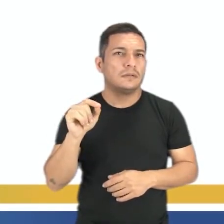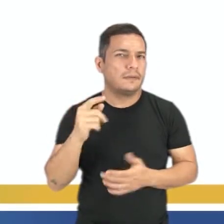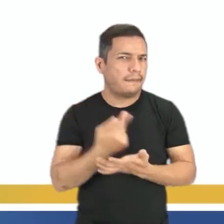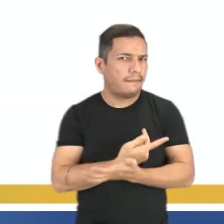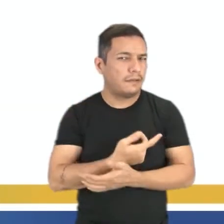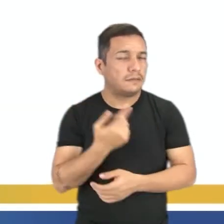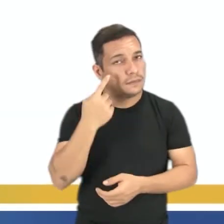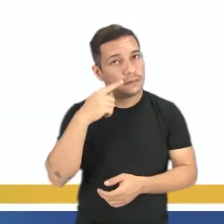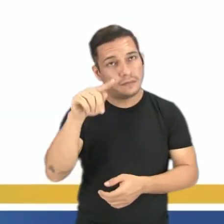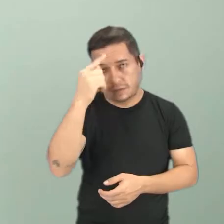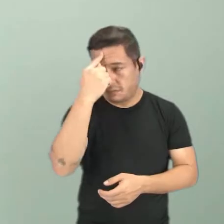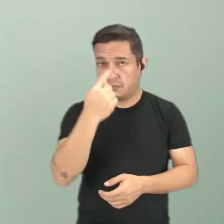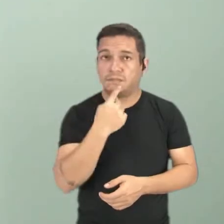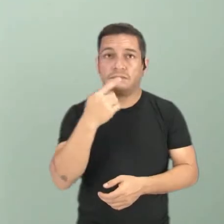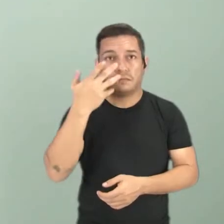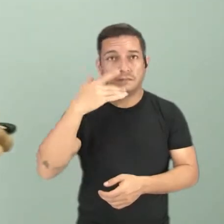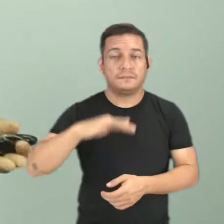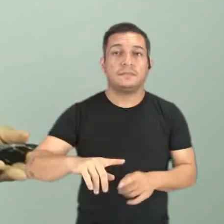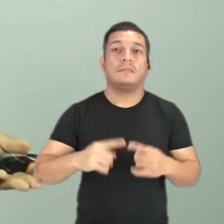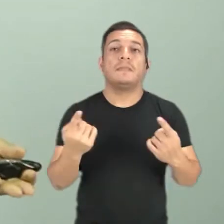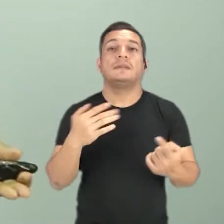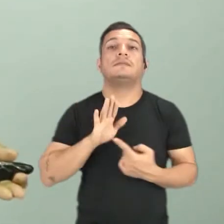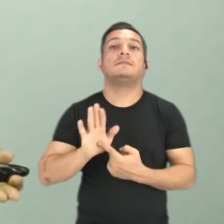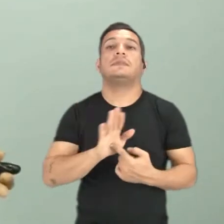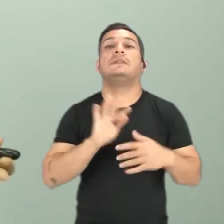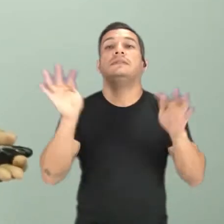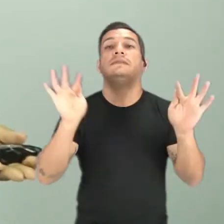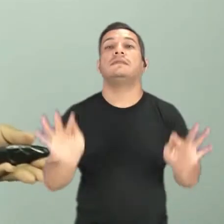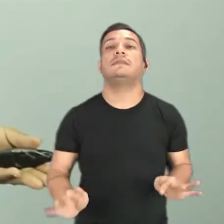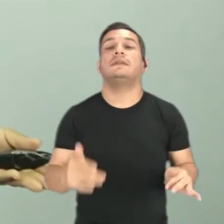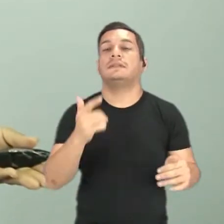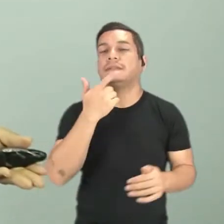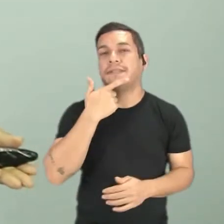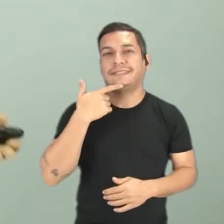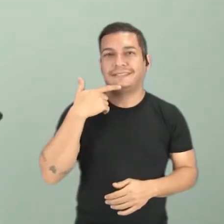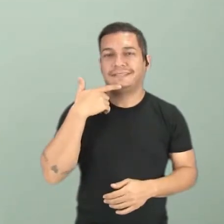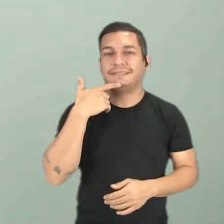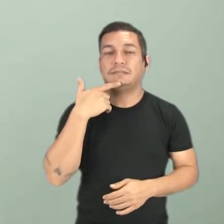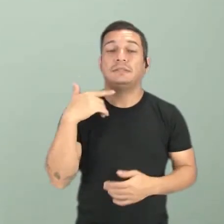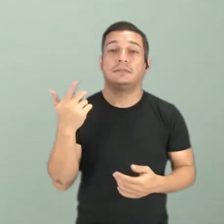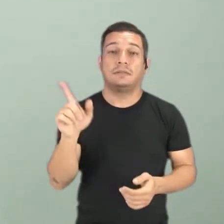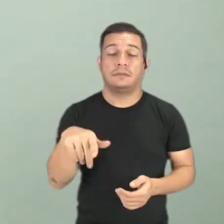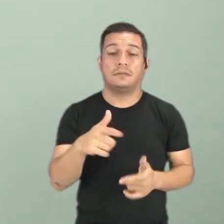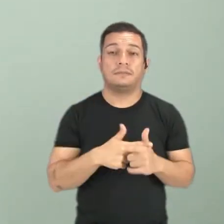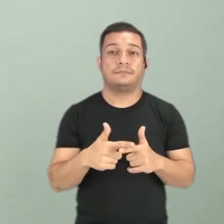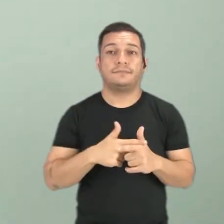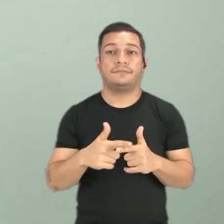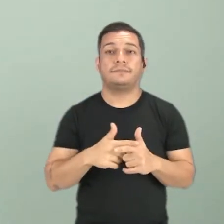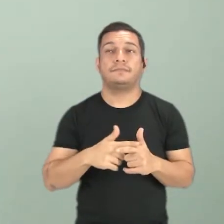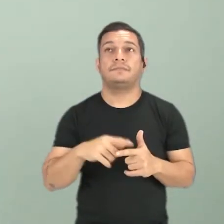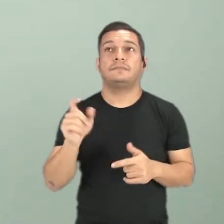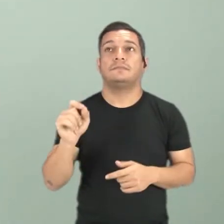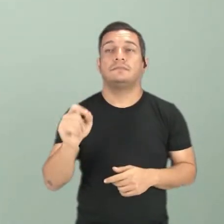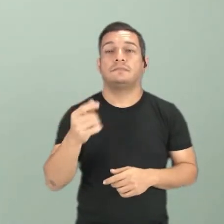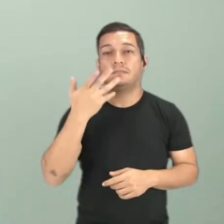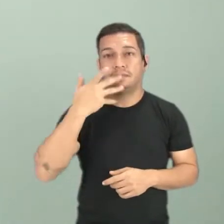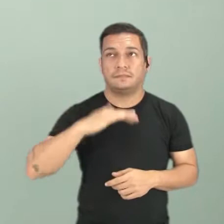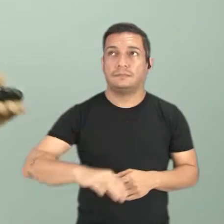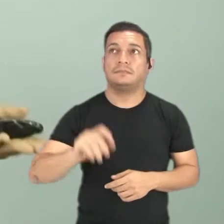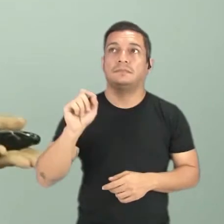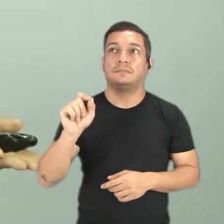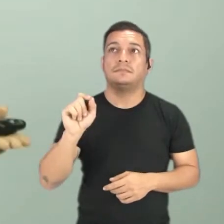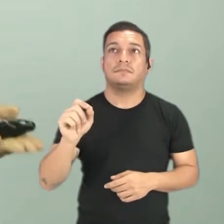você olha a imagem do menino, só que o menino aparece feliz, sorridente. Então, esse problema muito complicado é do menino?